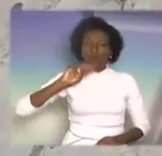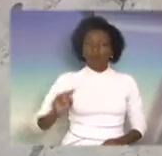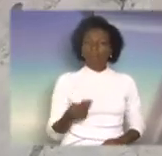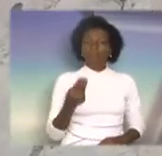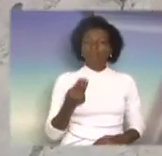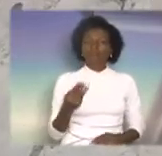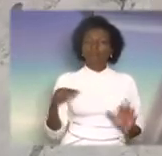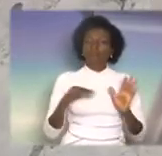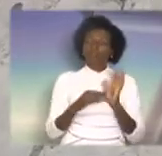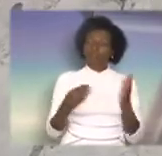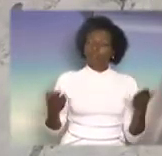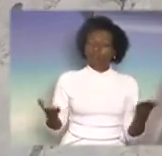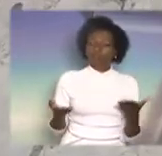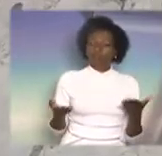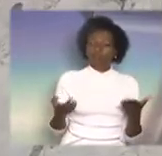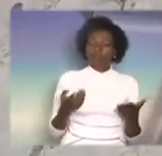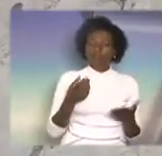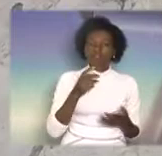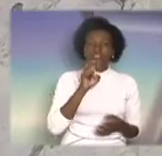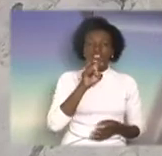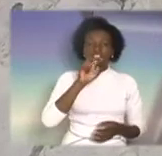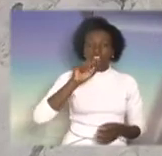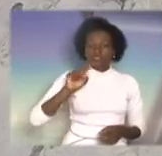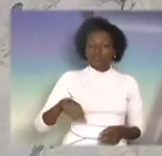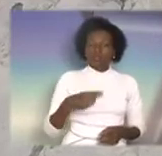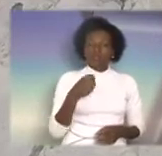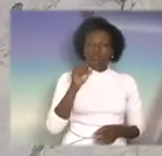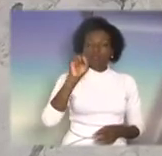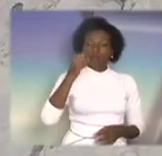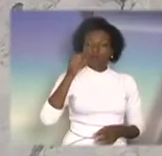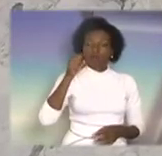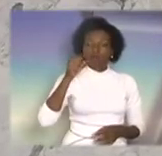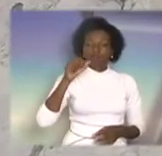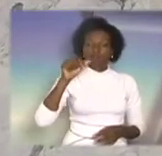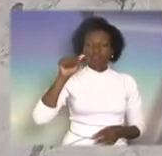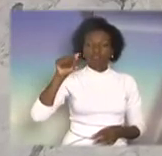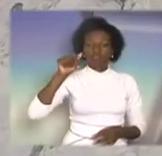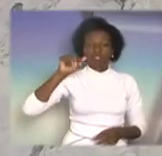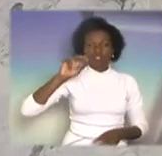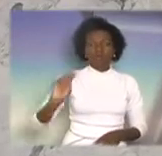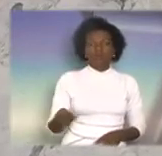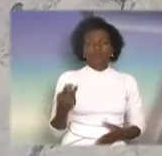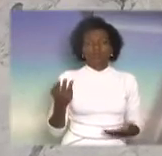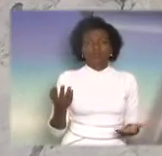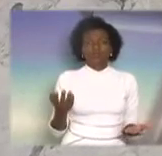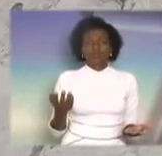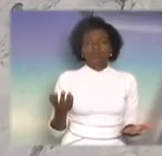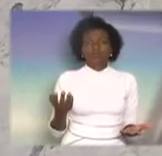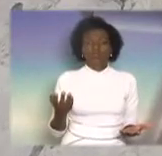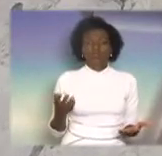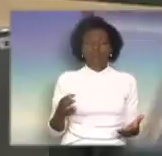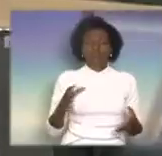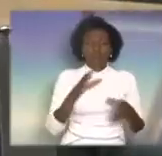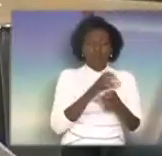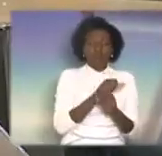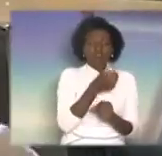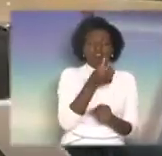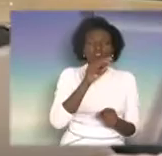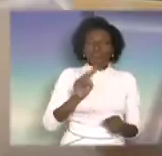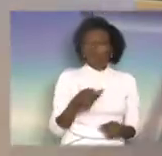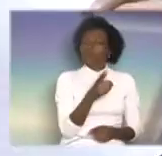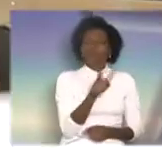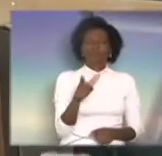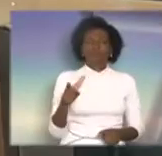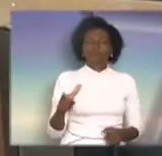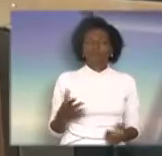pagos R$ 5,87 milhões. Ou seja, dos R 100 milhões, até agora não se pagou nem R$ milhões. Então, nós sabemos